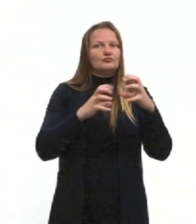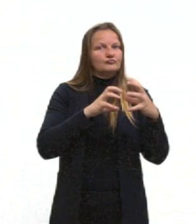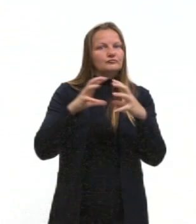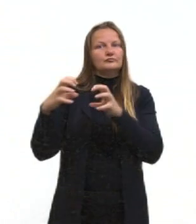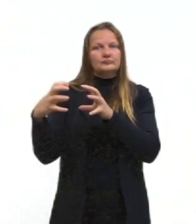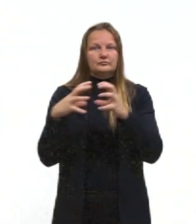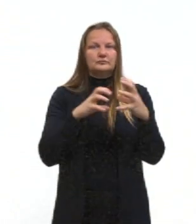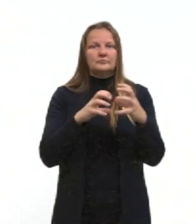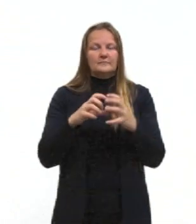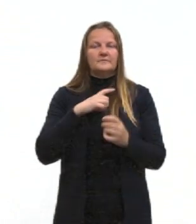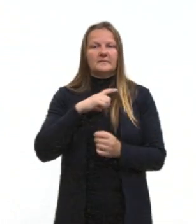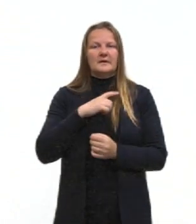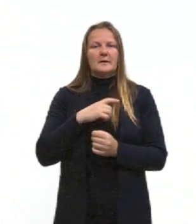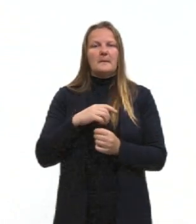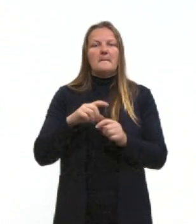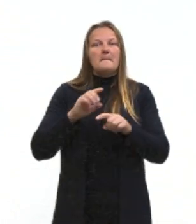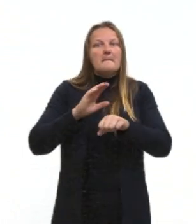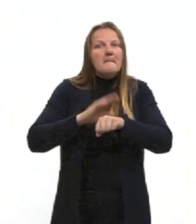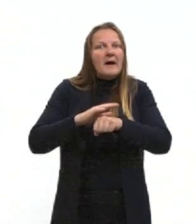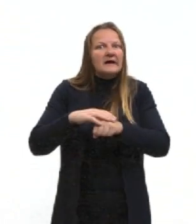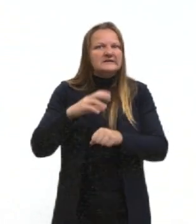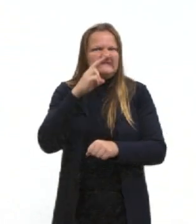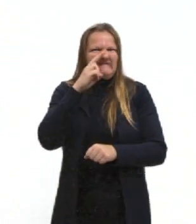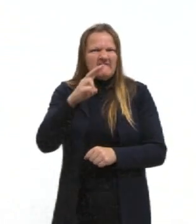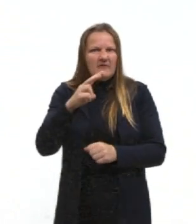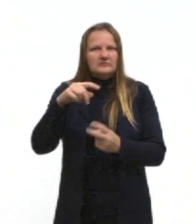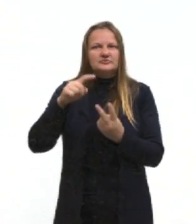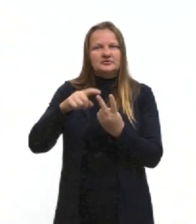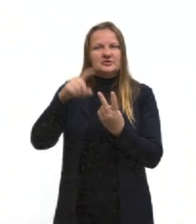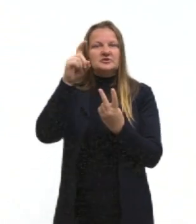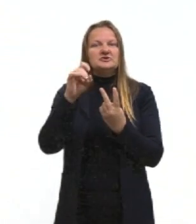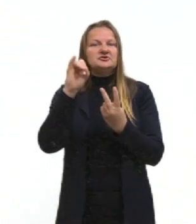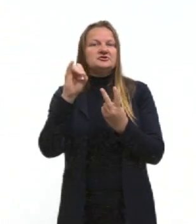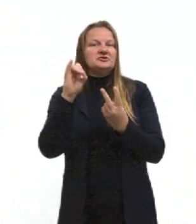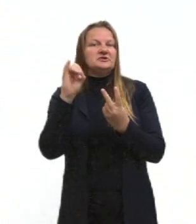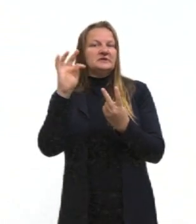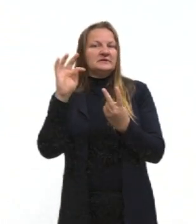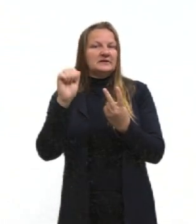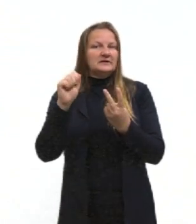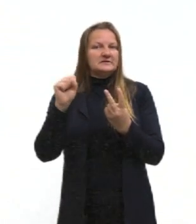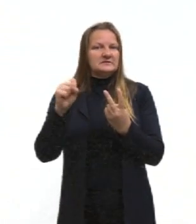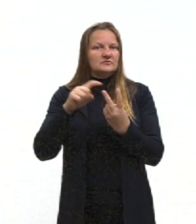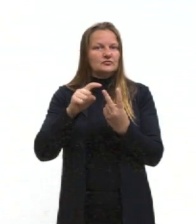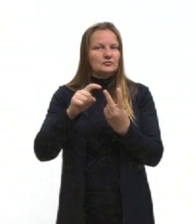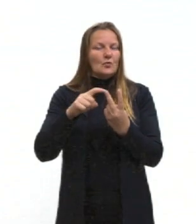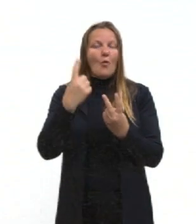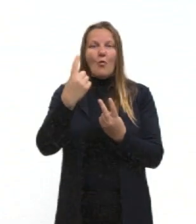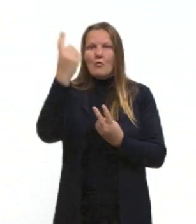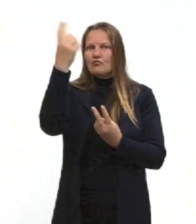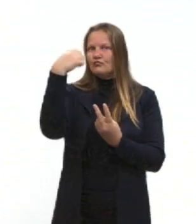tendem a ser um pouco mais radicais, porque eles recebem aquela palavra, né, de uma única